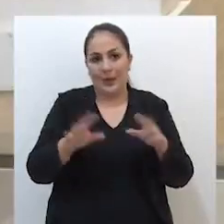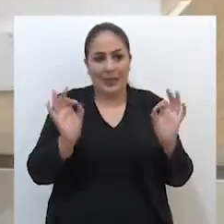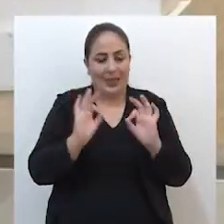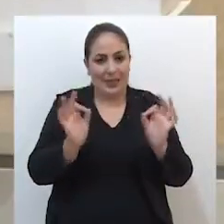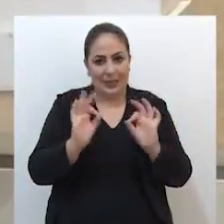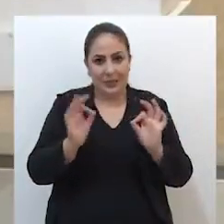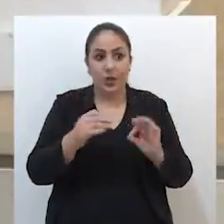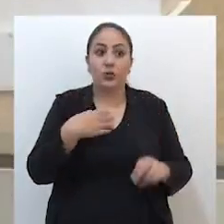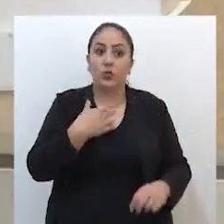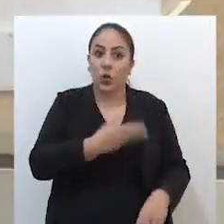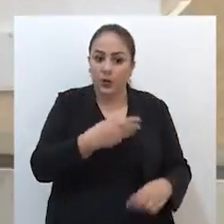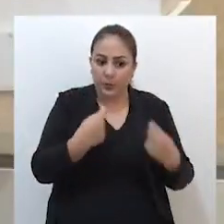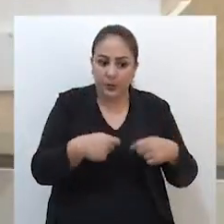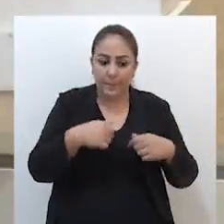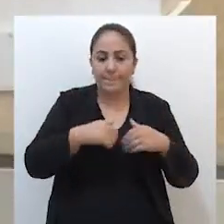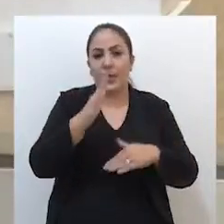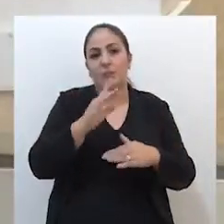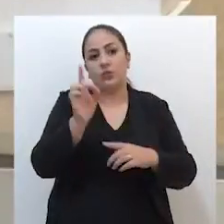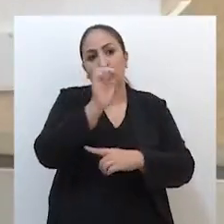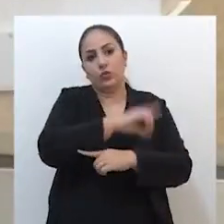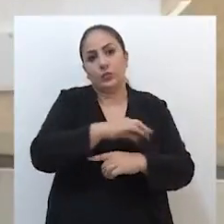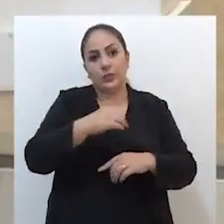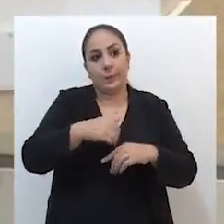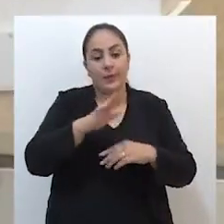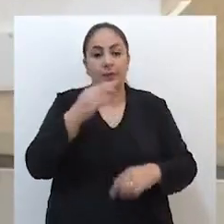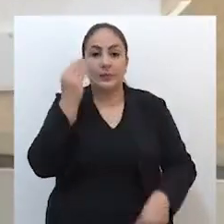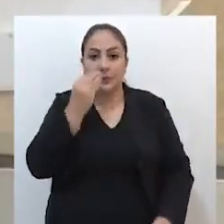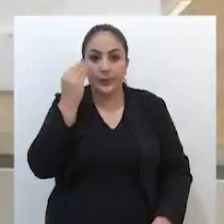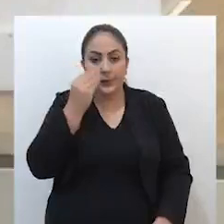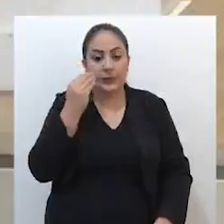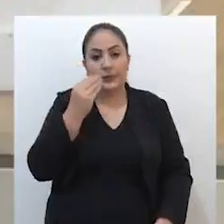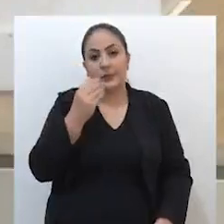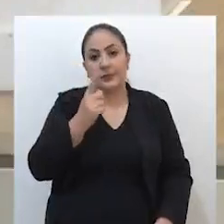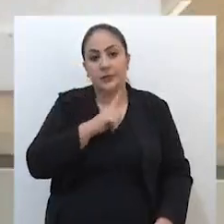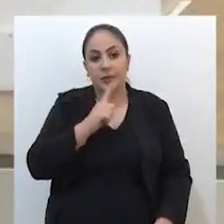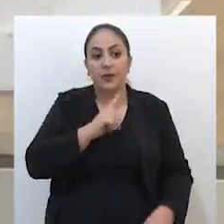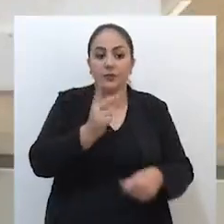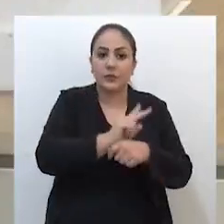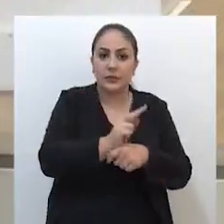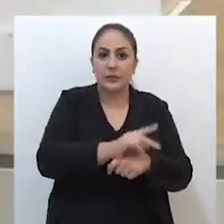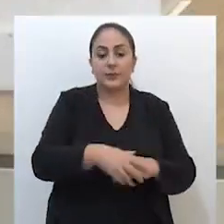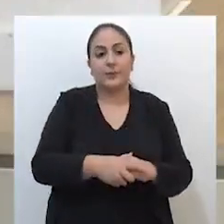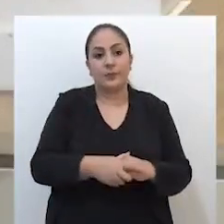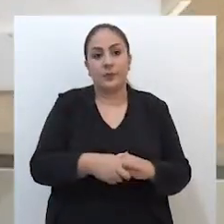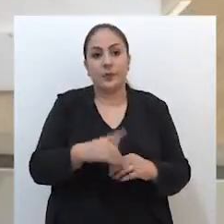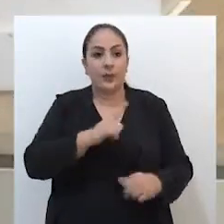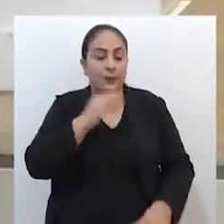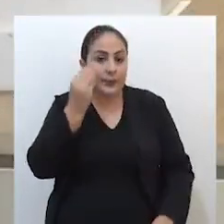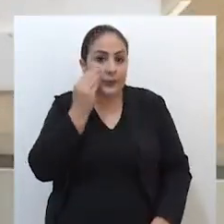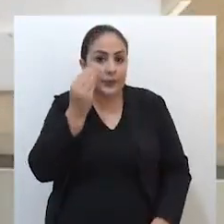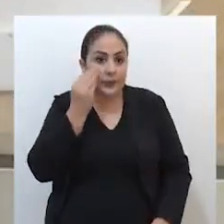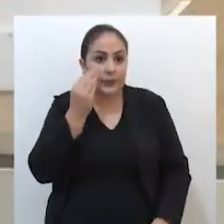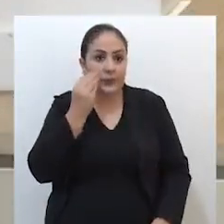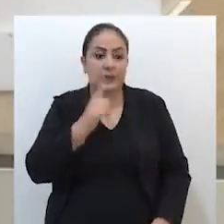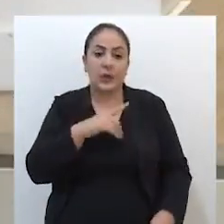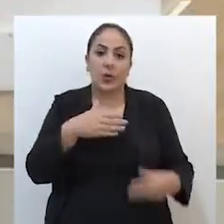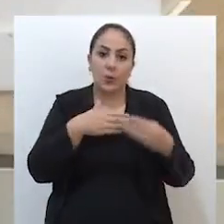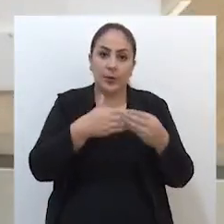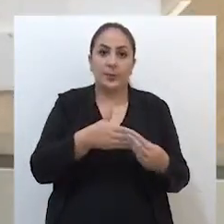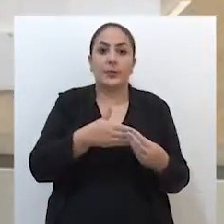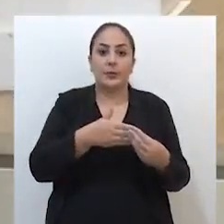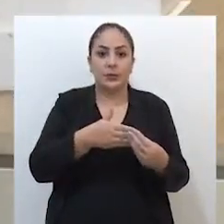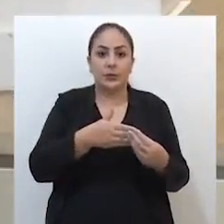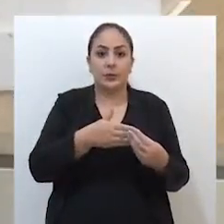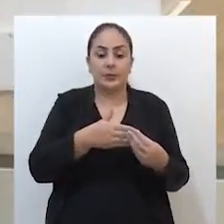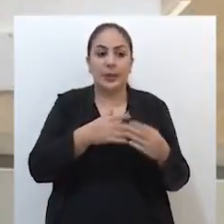nenhum problema. Nós precisamos de alguns dias, de alguma experiência, de alguma fiscalização, de alguma testagem, de algum